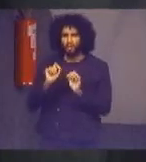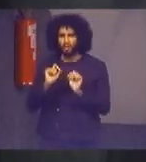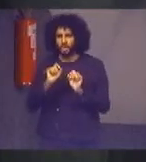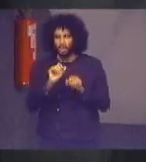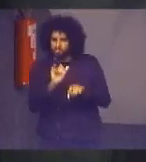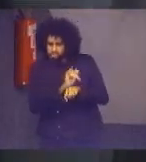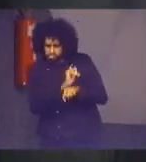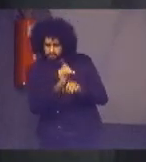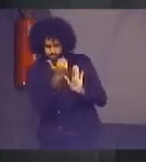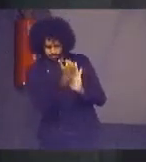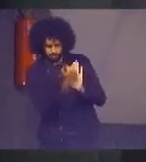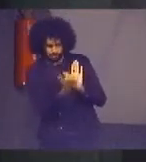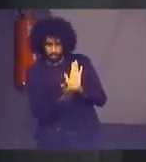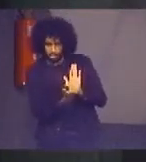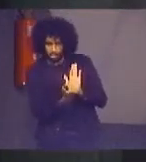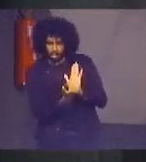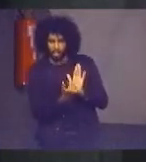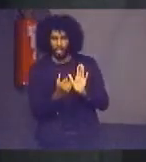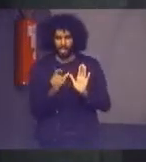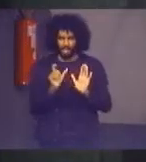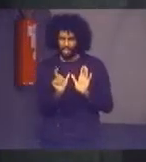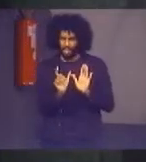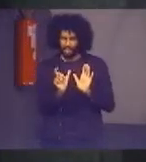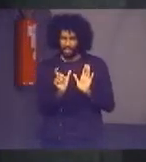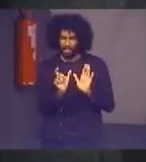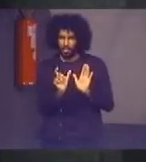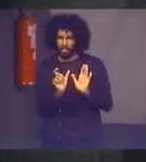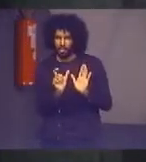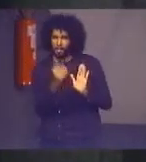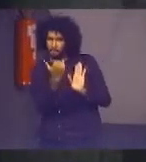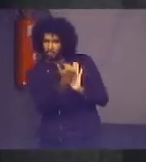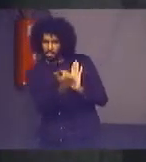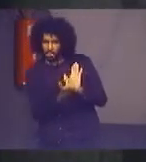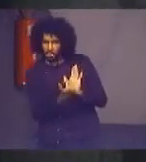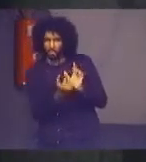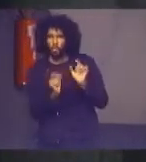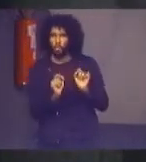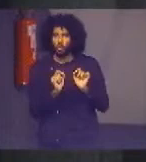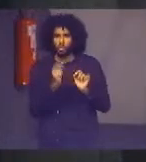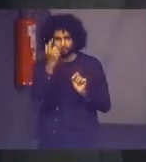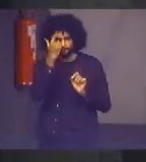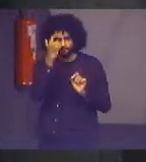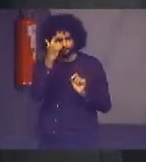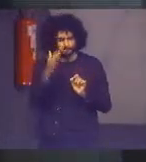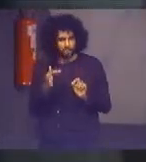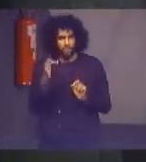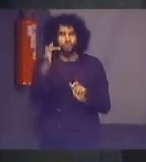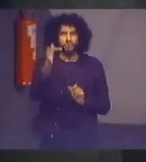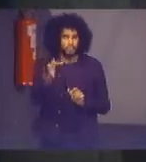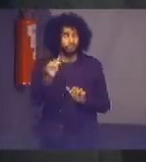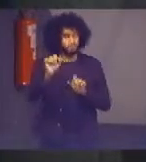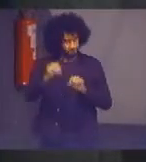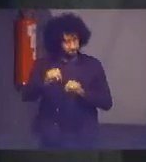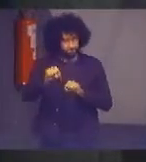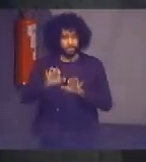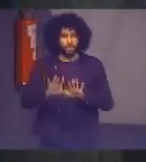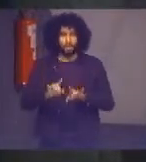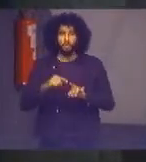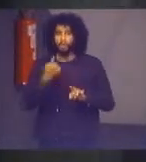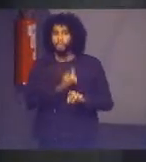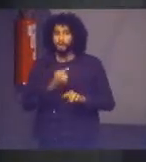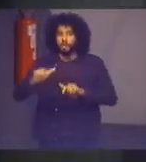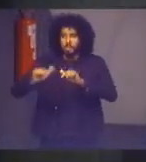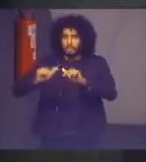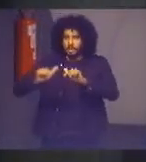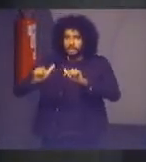estratégico é a palavra do momento planejamento nos remete para o futuro o que significa que nós estamos trabalhando